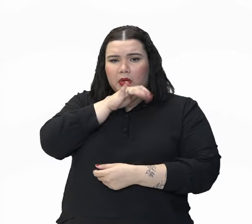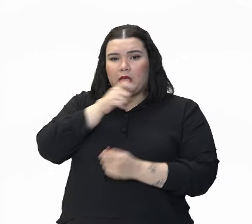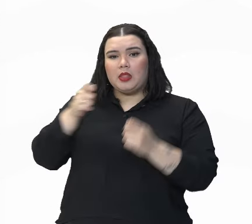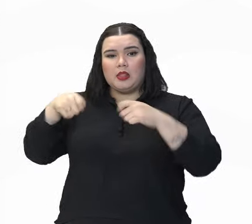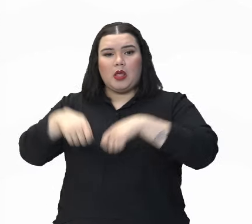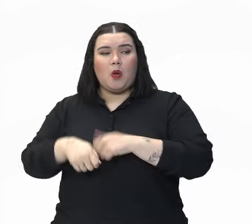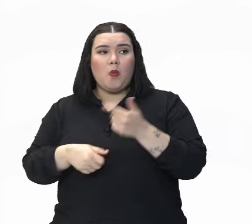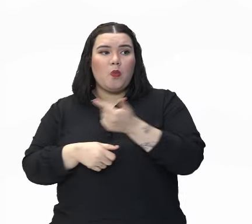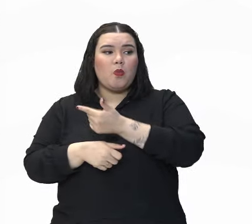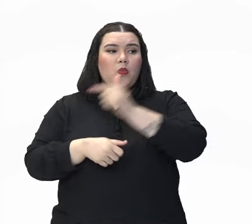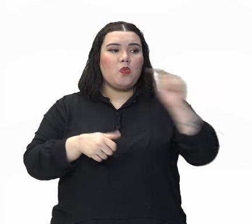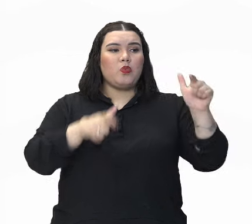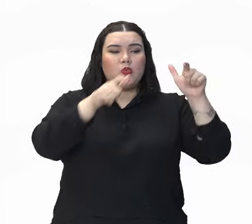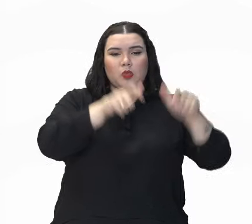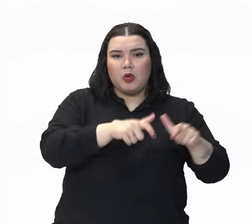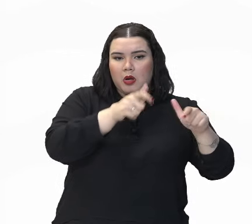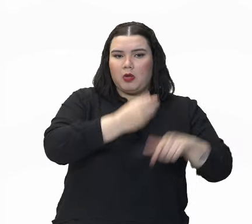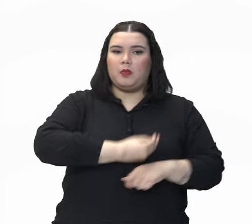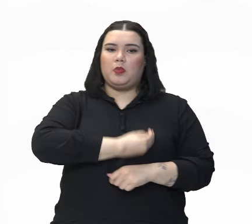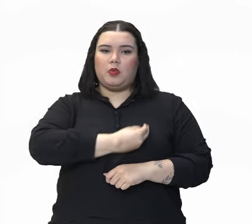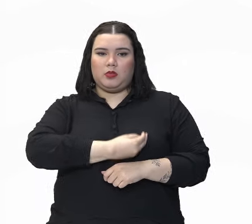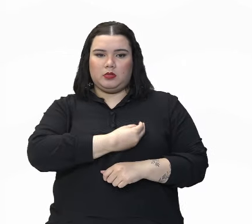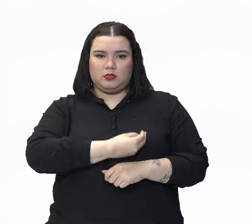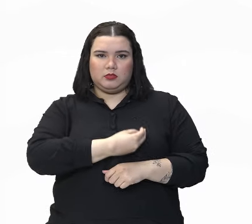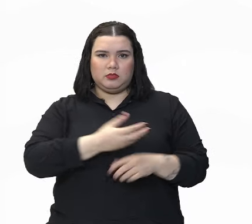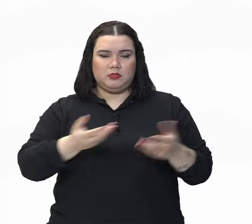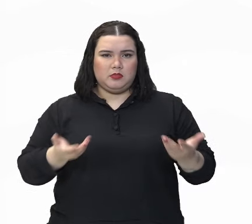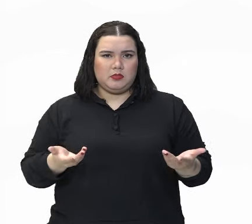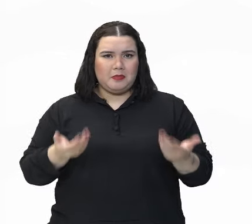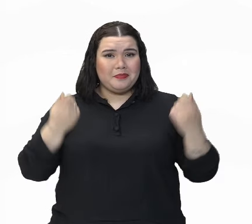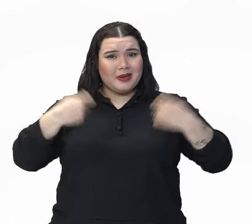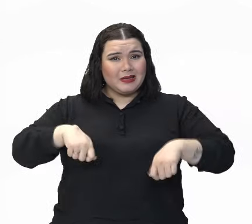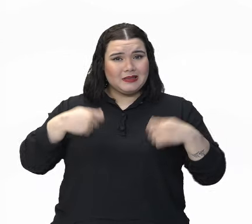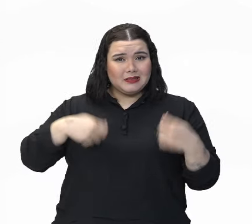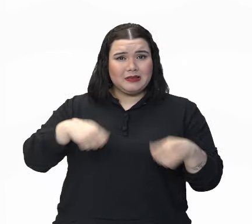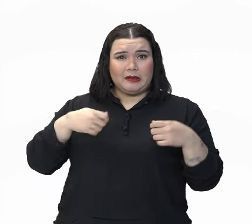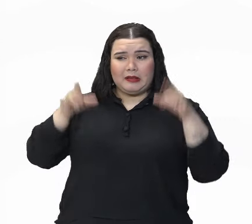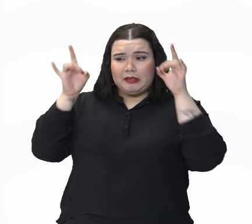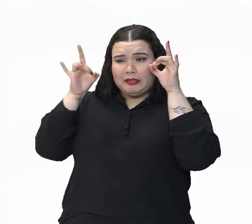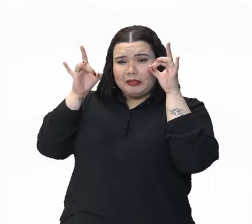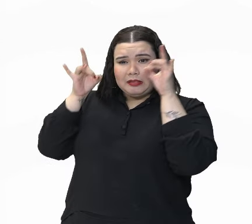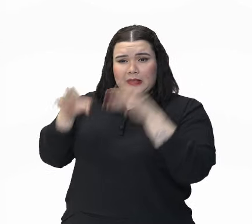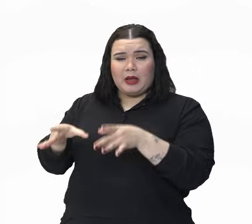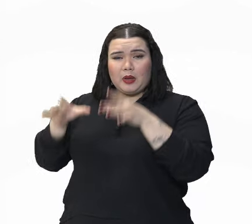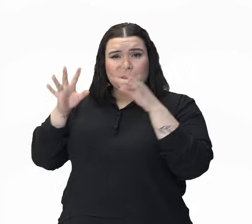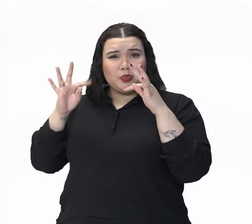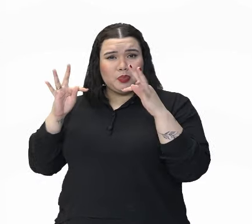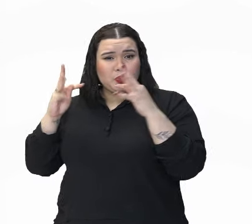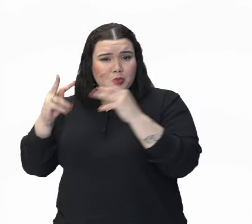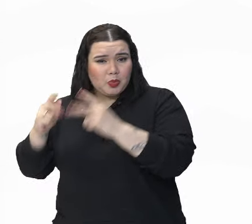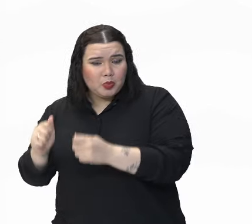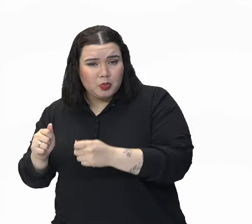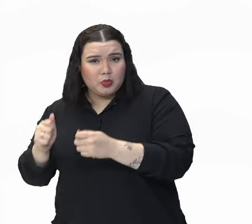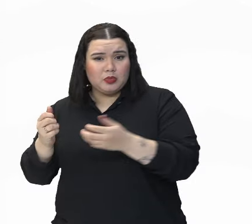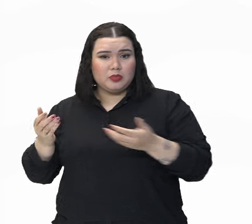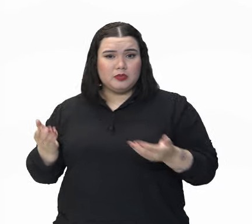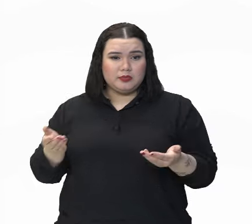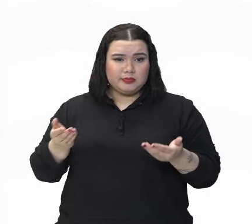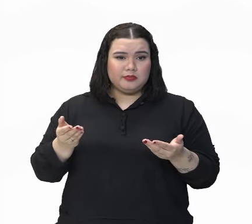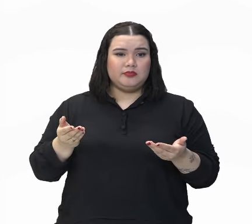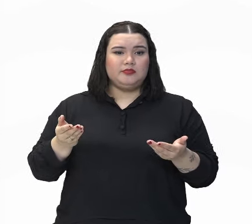seco para enterrar. Seria necessário largar tudo? As